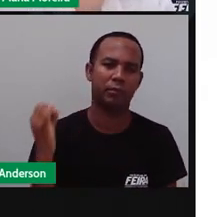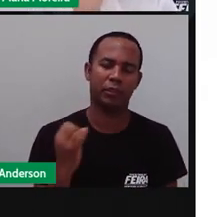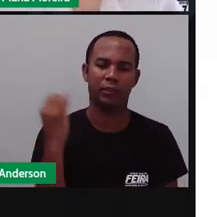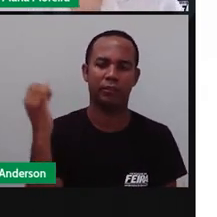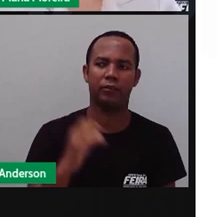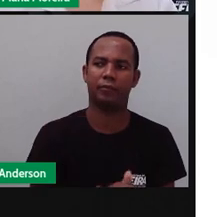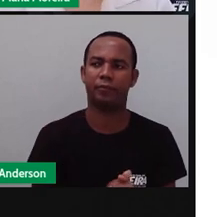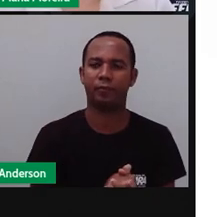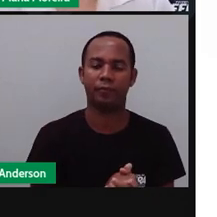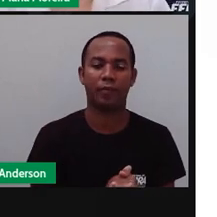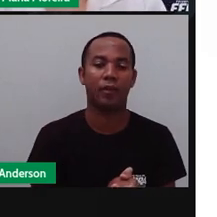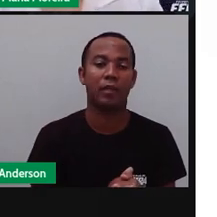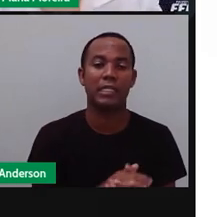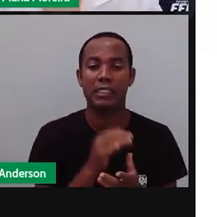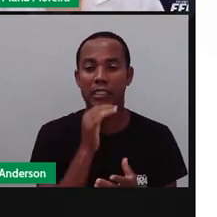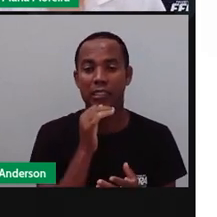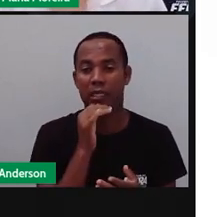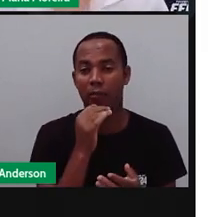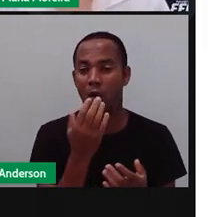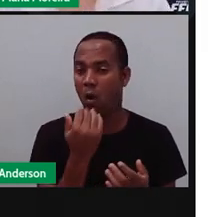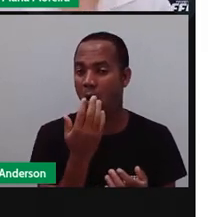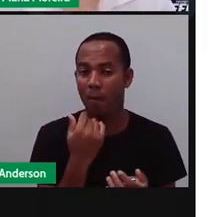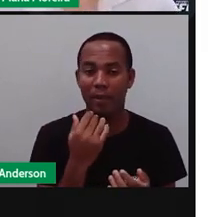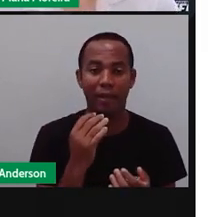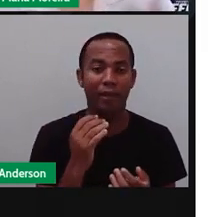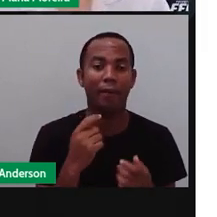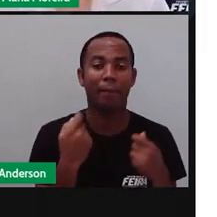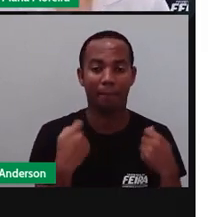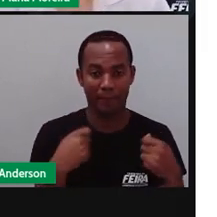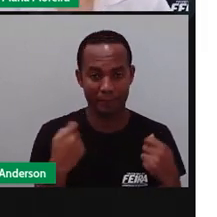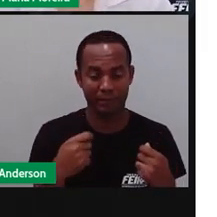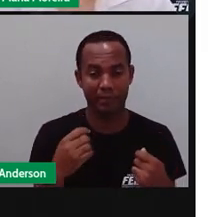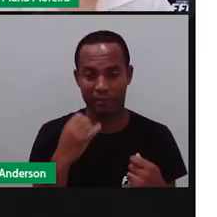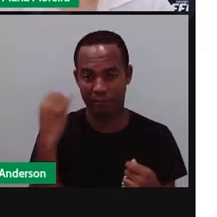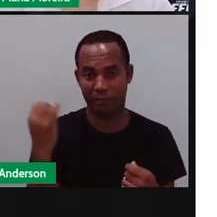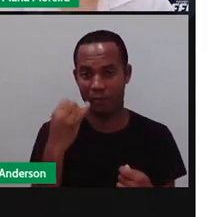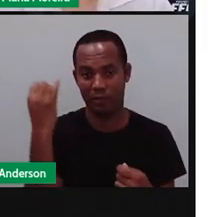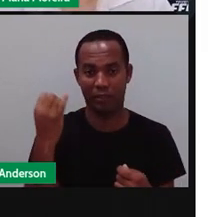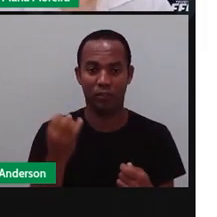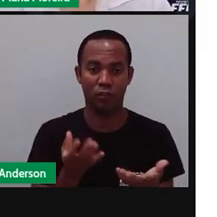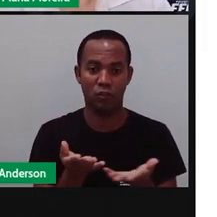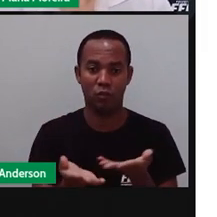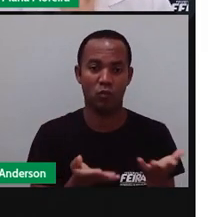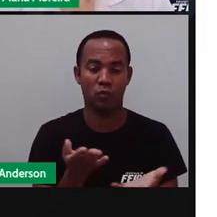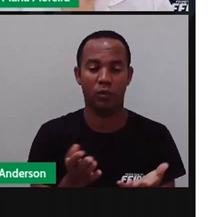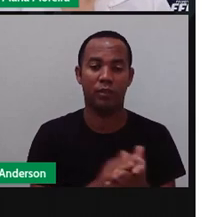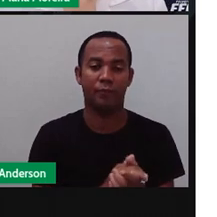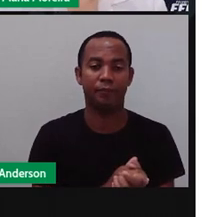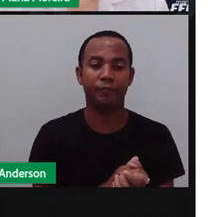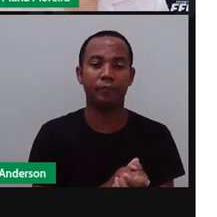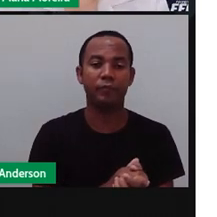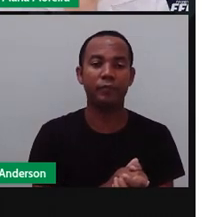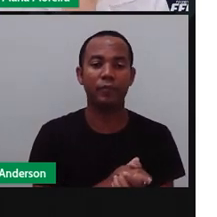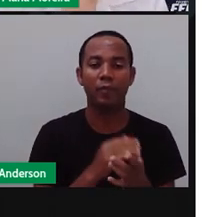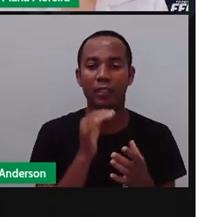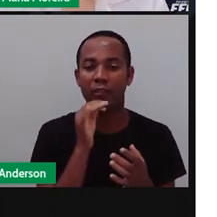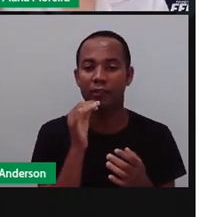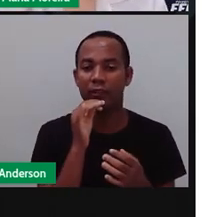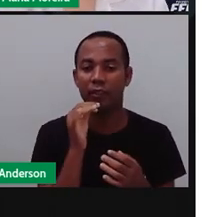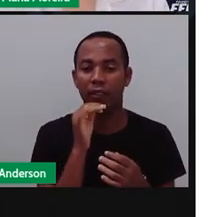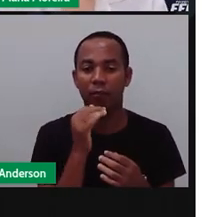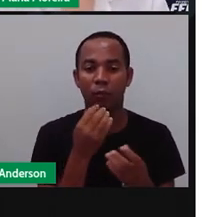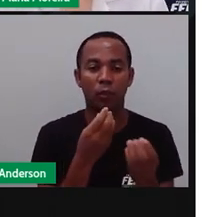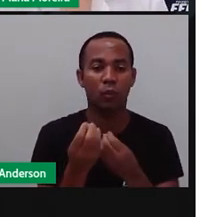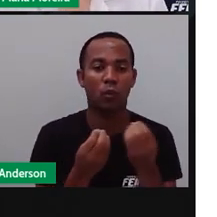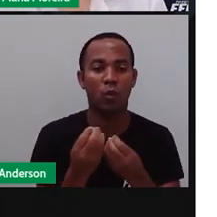Com fome, não vai ter o que comer. Então, o solo é de extrema importância. Esse elemento natural, que